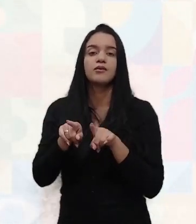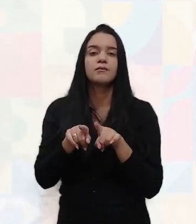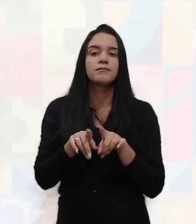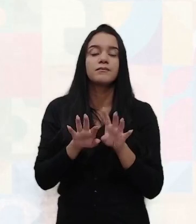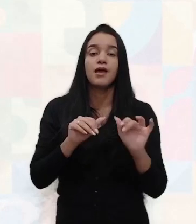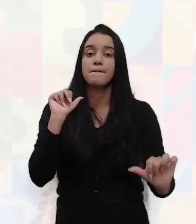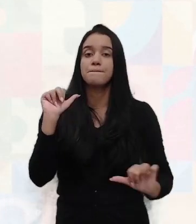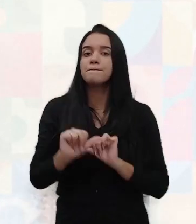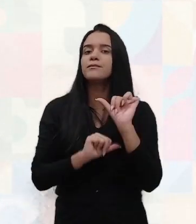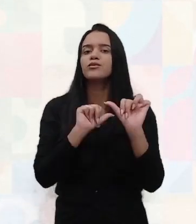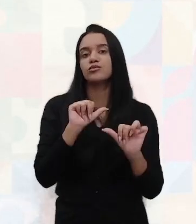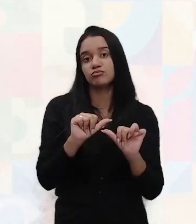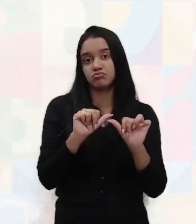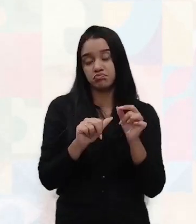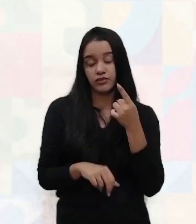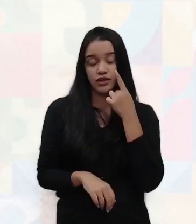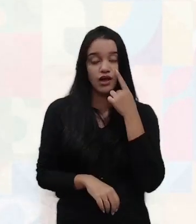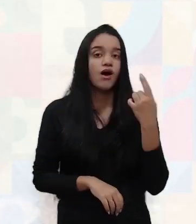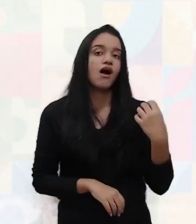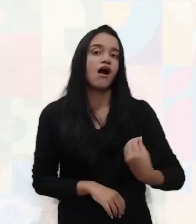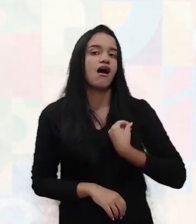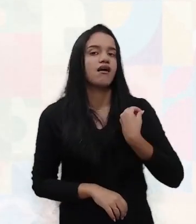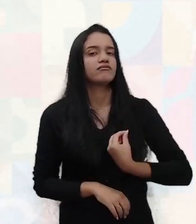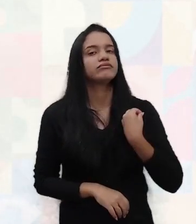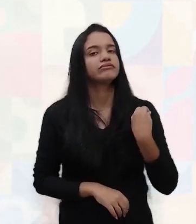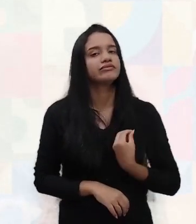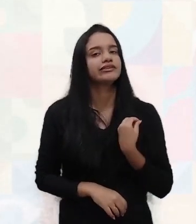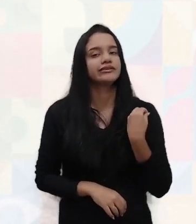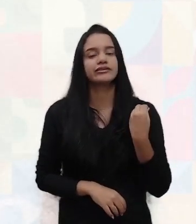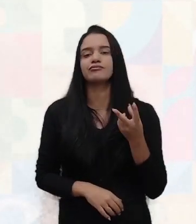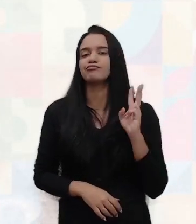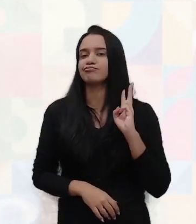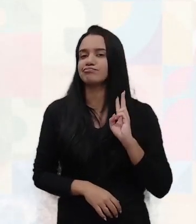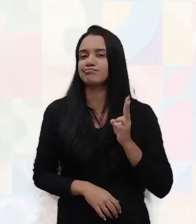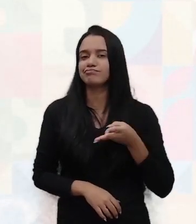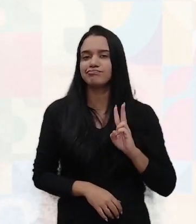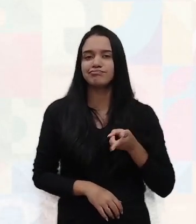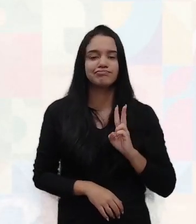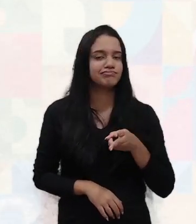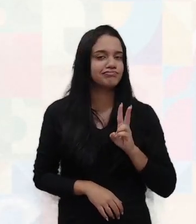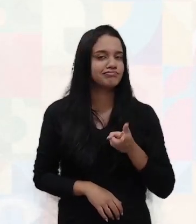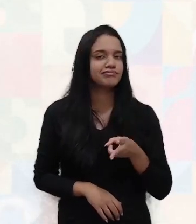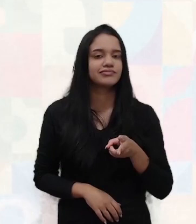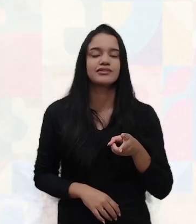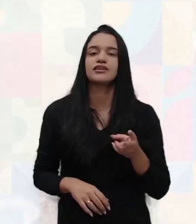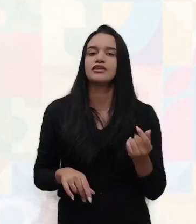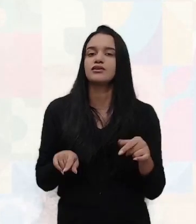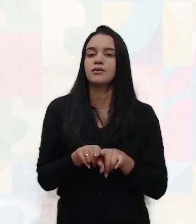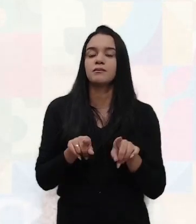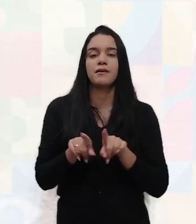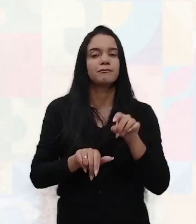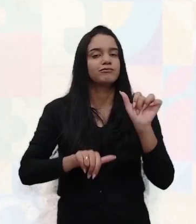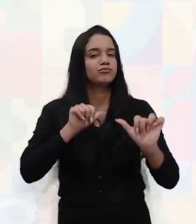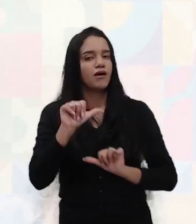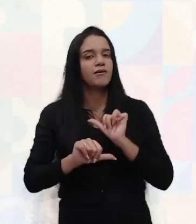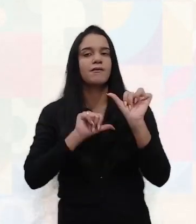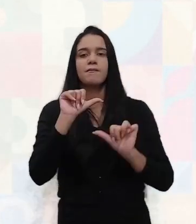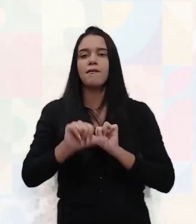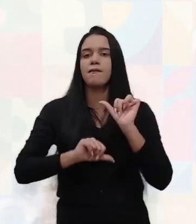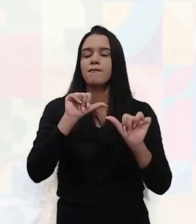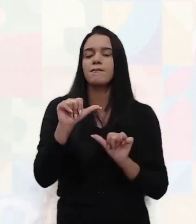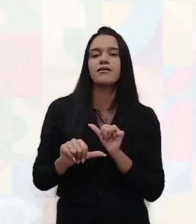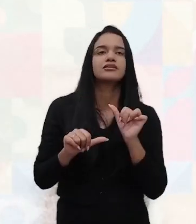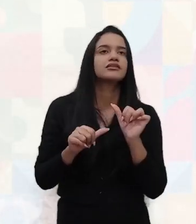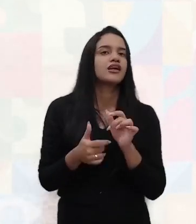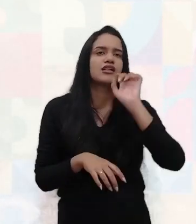Cara, a vida, ela é constantemente, né, impulsionada por mudanças. Temos verão,